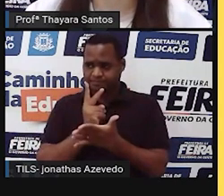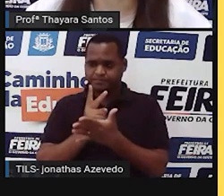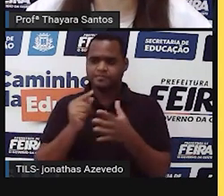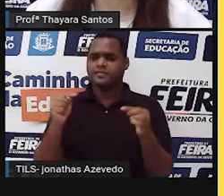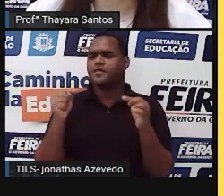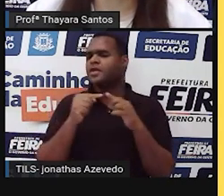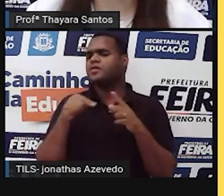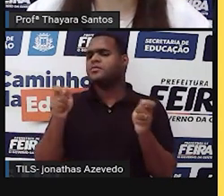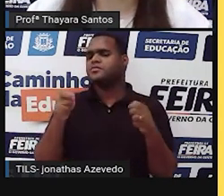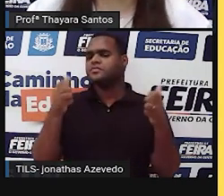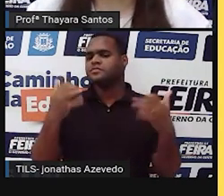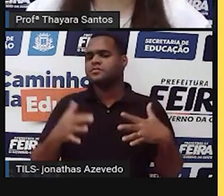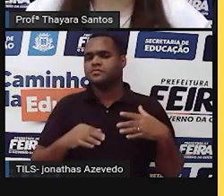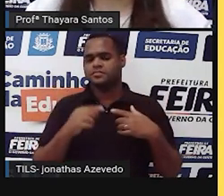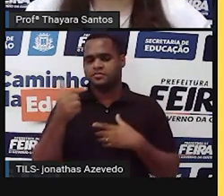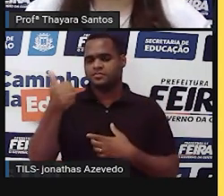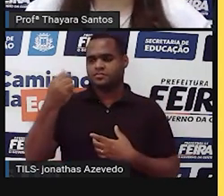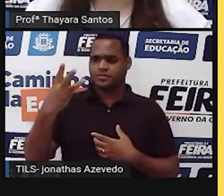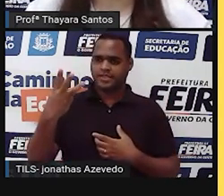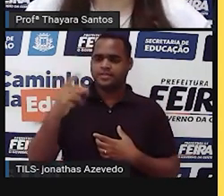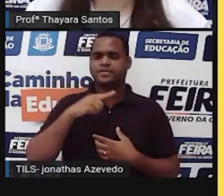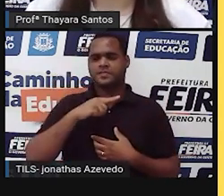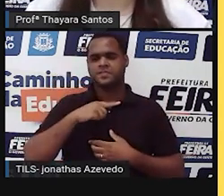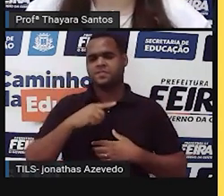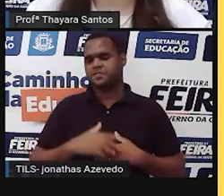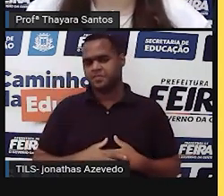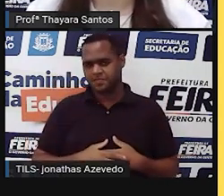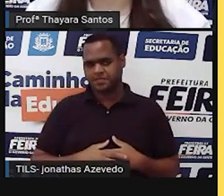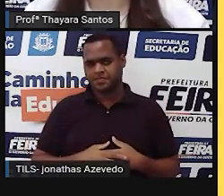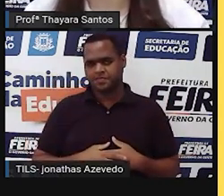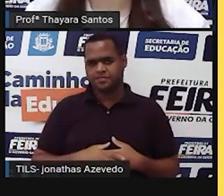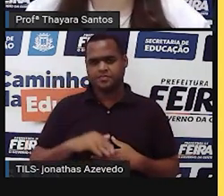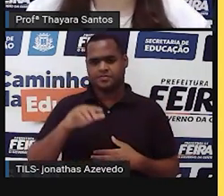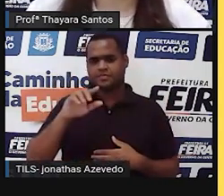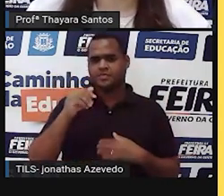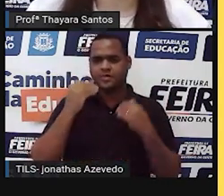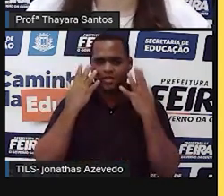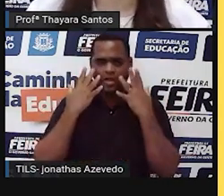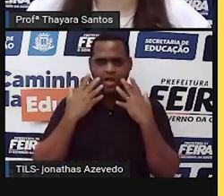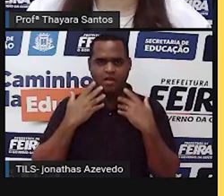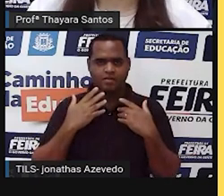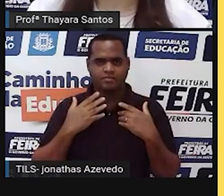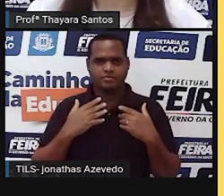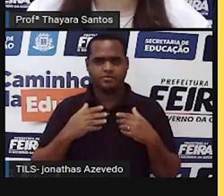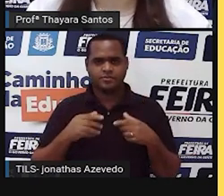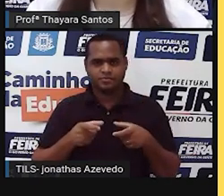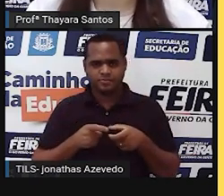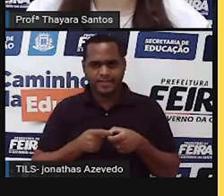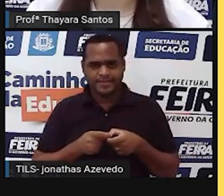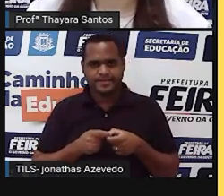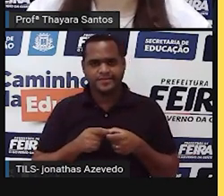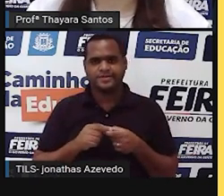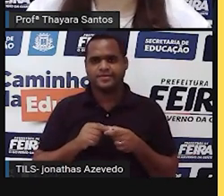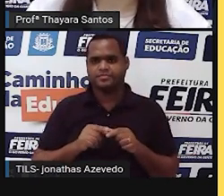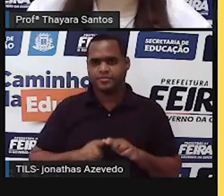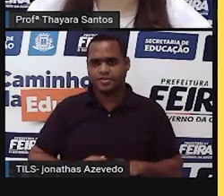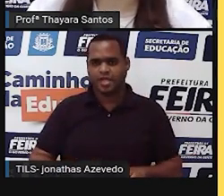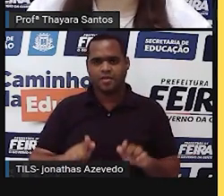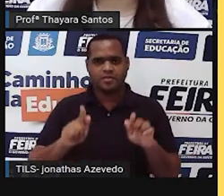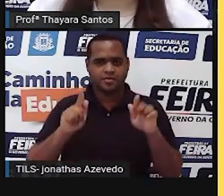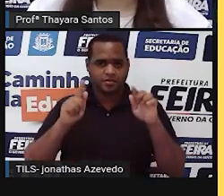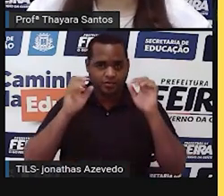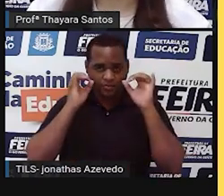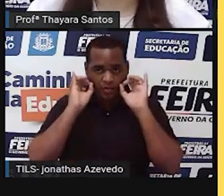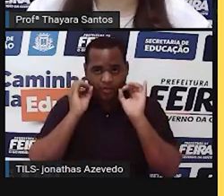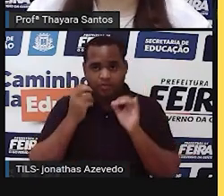essas treze constelações aí. Então, constelação de Leão, de Câncer, de Gêmeos, de Touro, Ares,